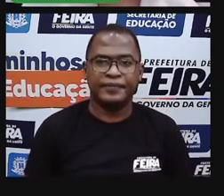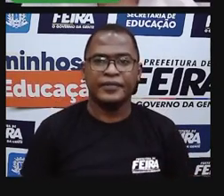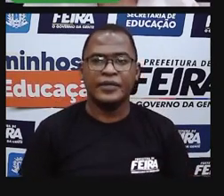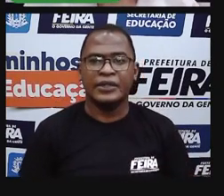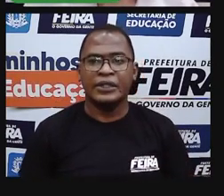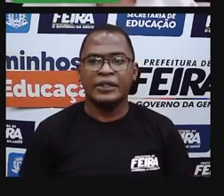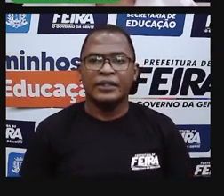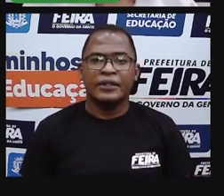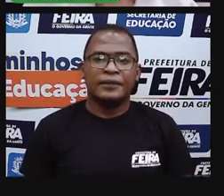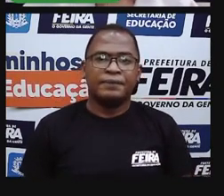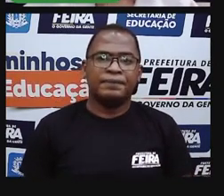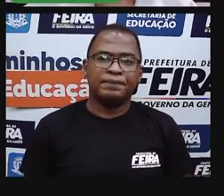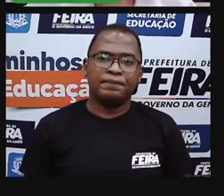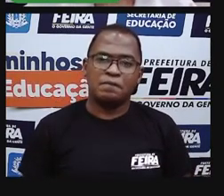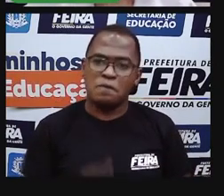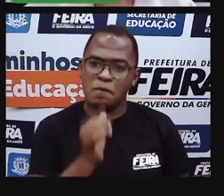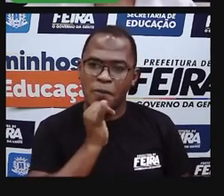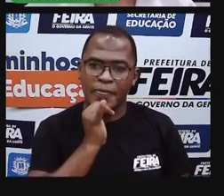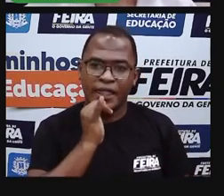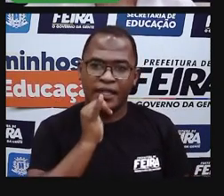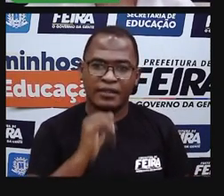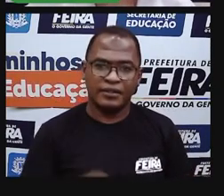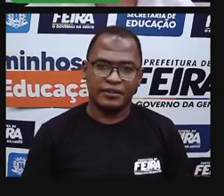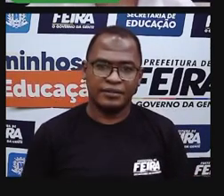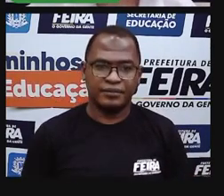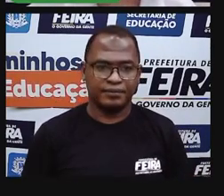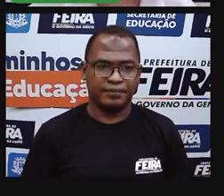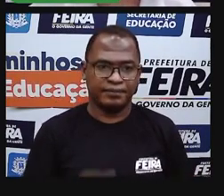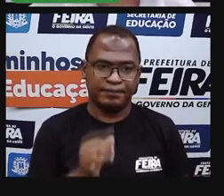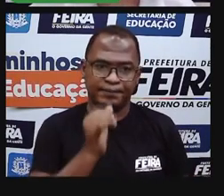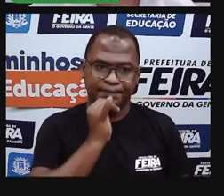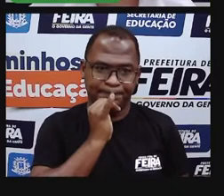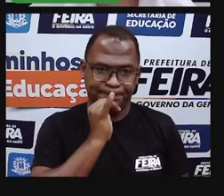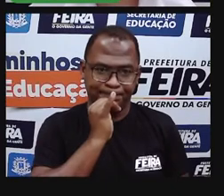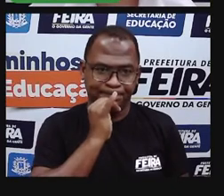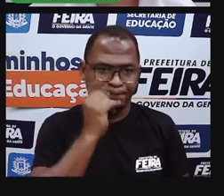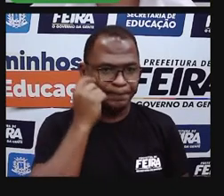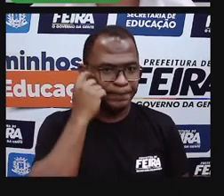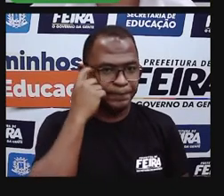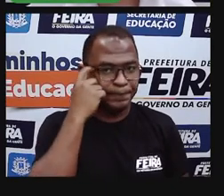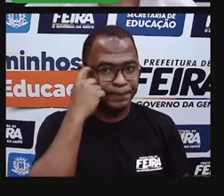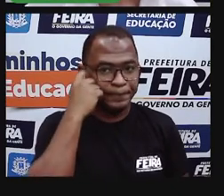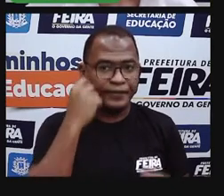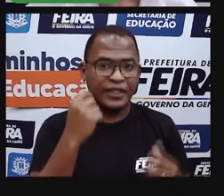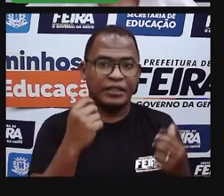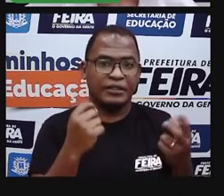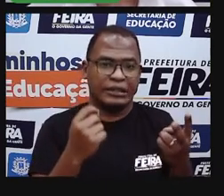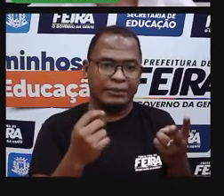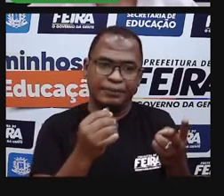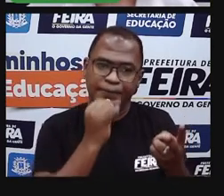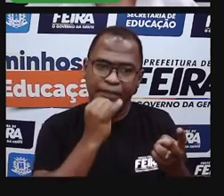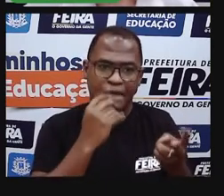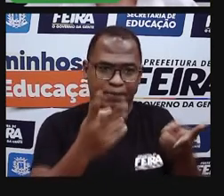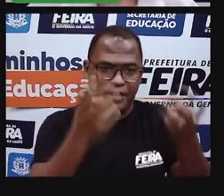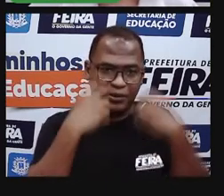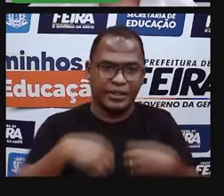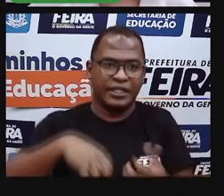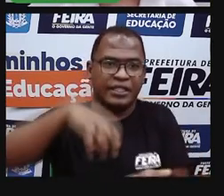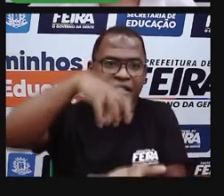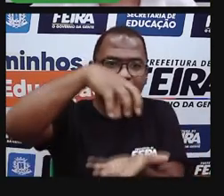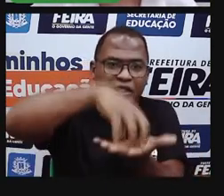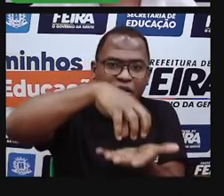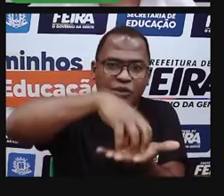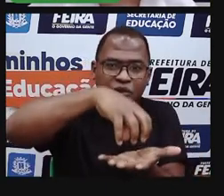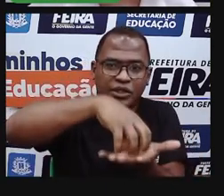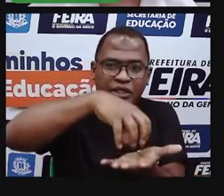Você já reparou que as regiões centrais da cidade possuem características geralmente comuns? Ou já reparou que as regiões